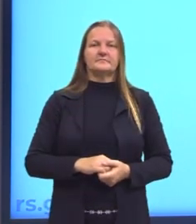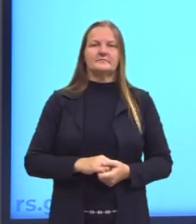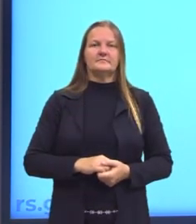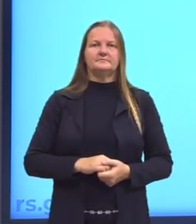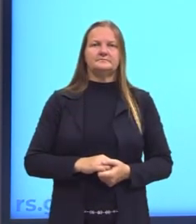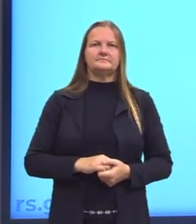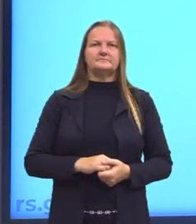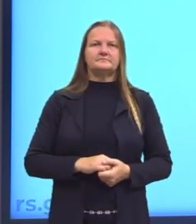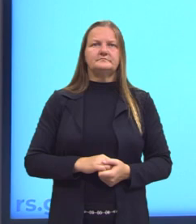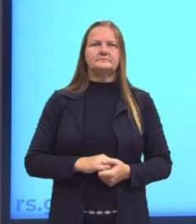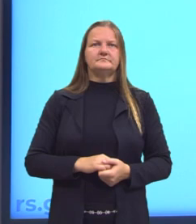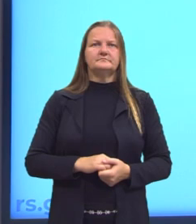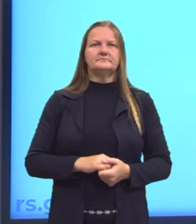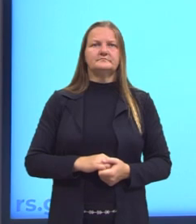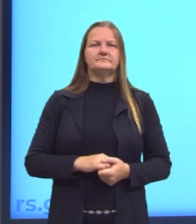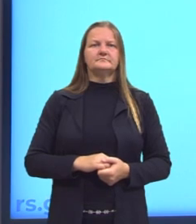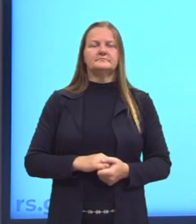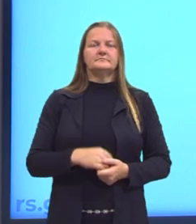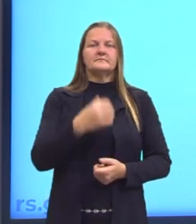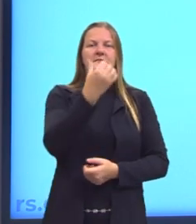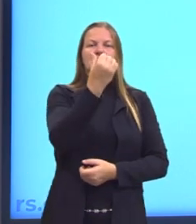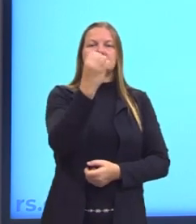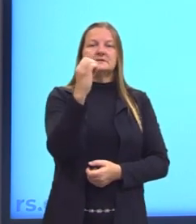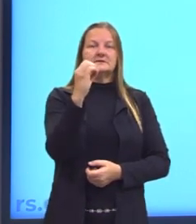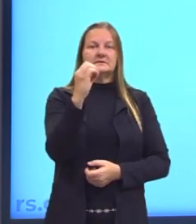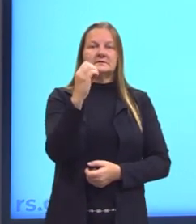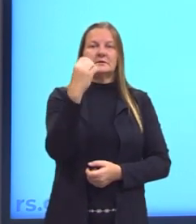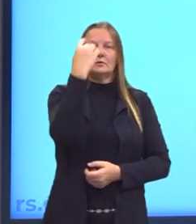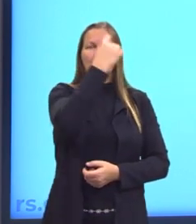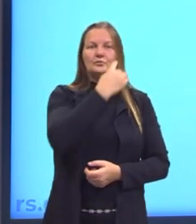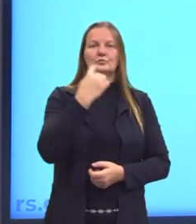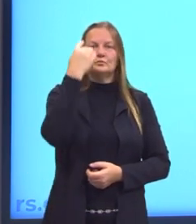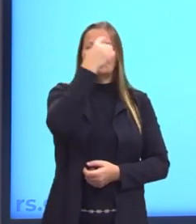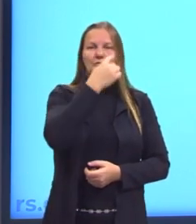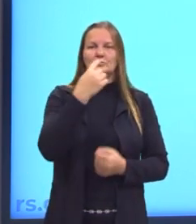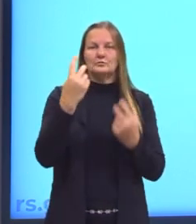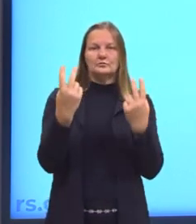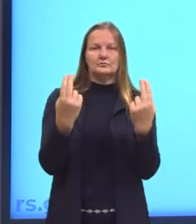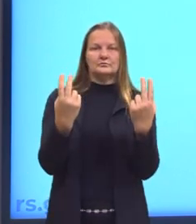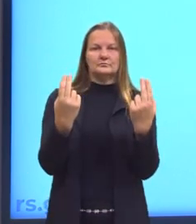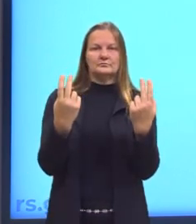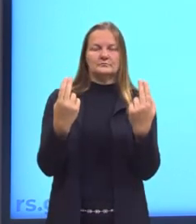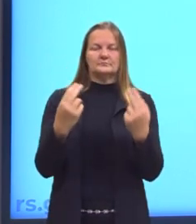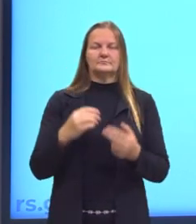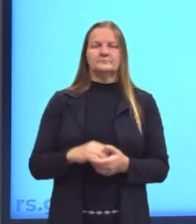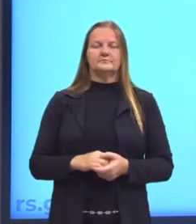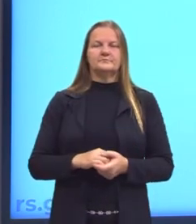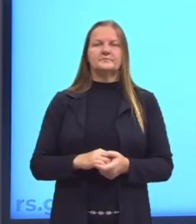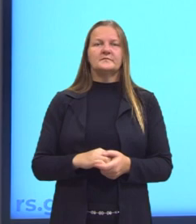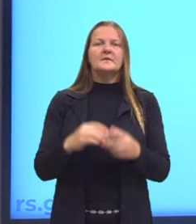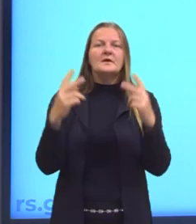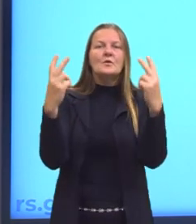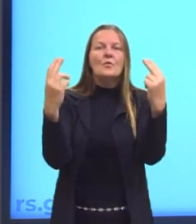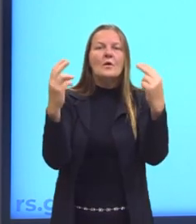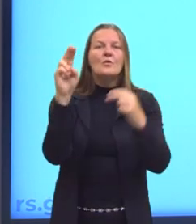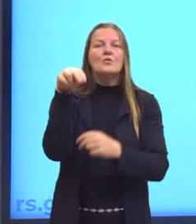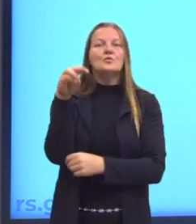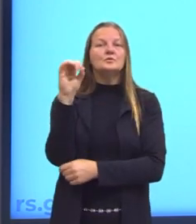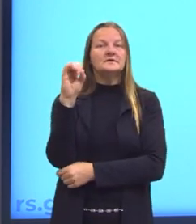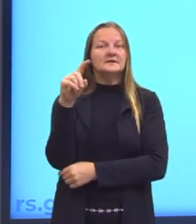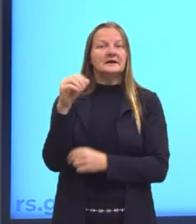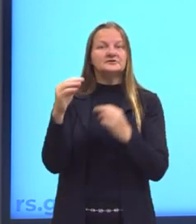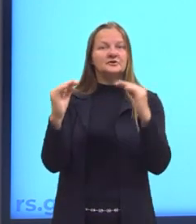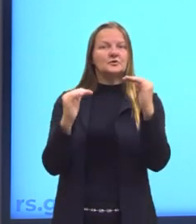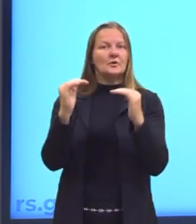eu vou transformar isso para minutos. Uma hora tem 60 minutos. Agora que eu tenho a mesma unidade, eu vou